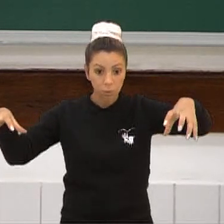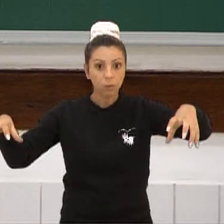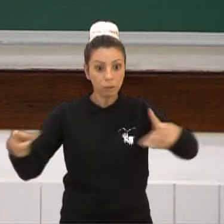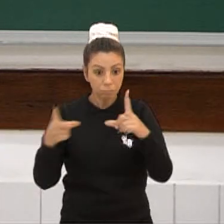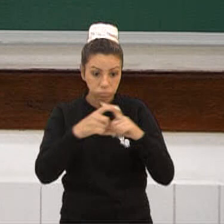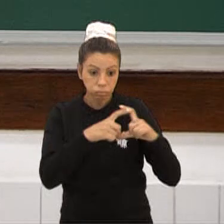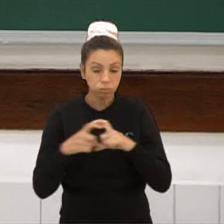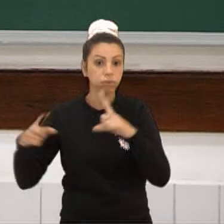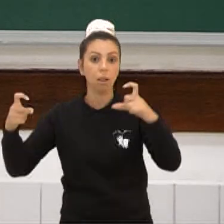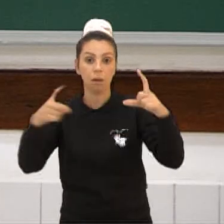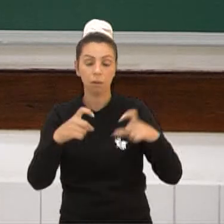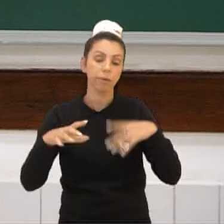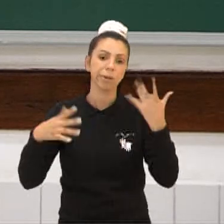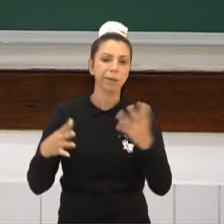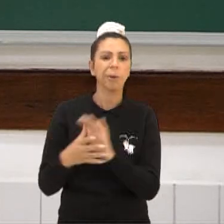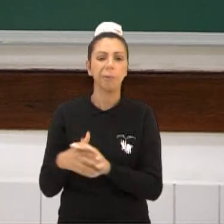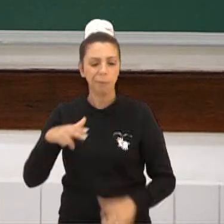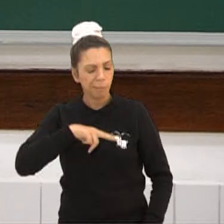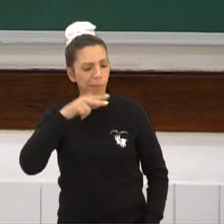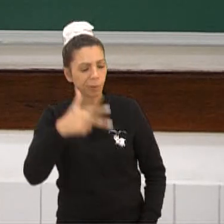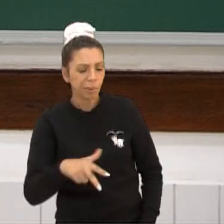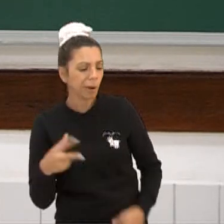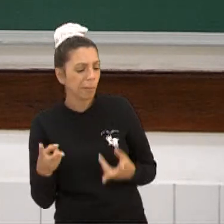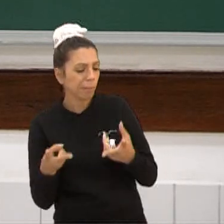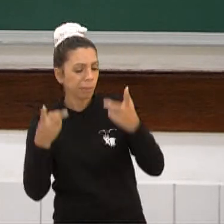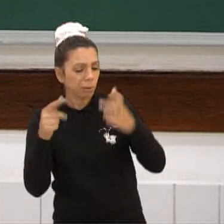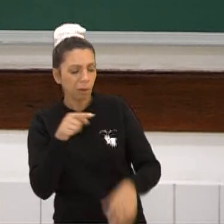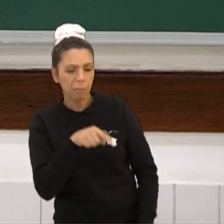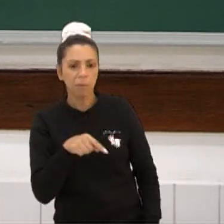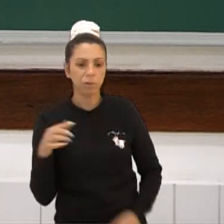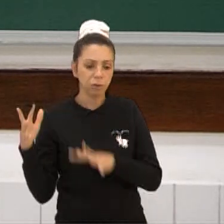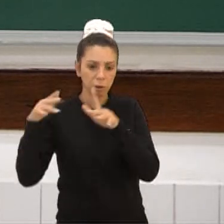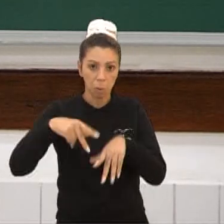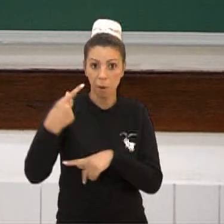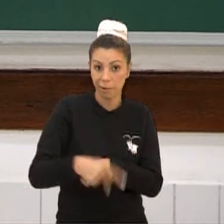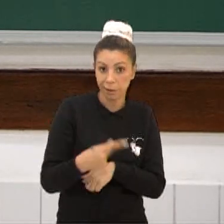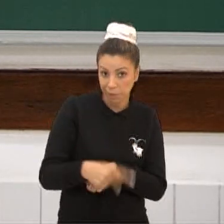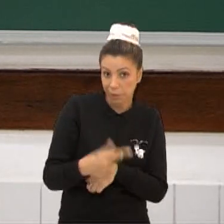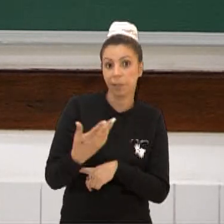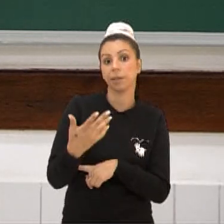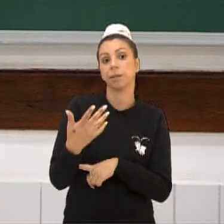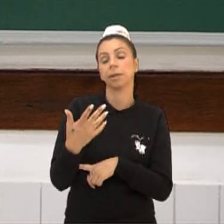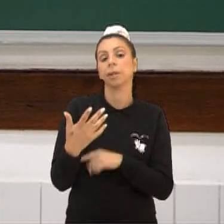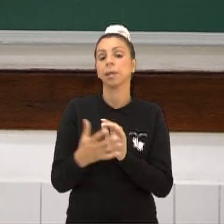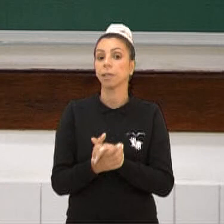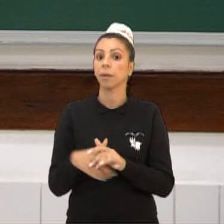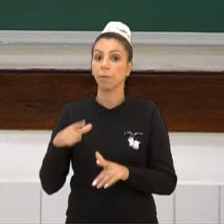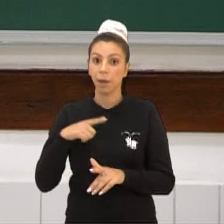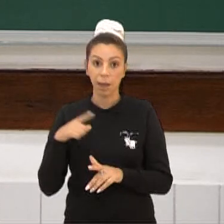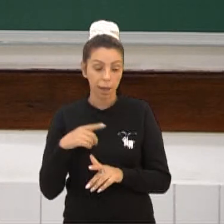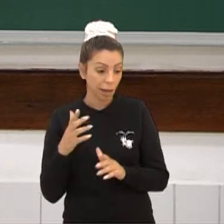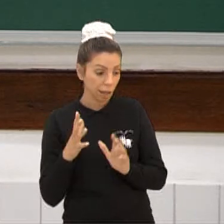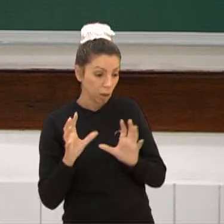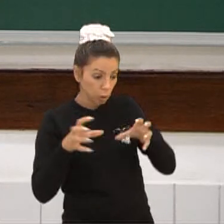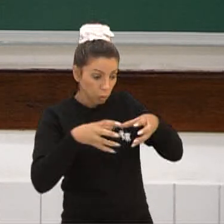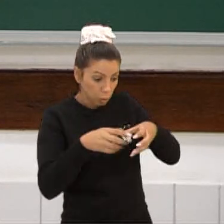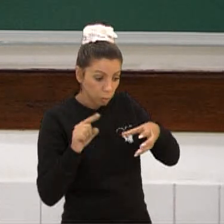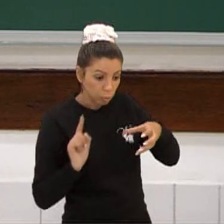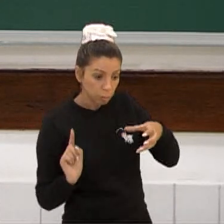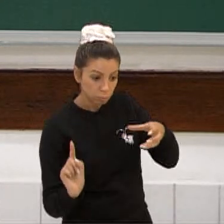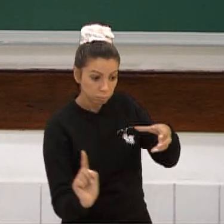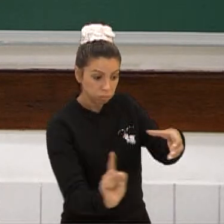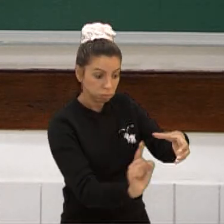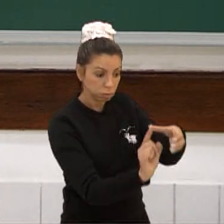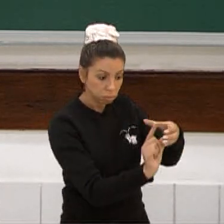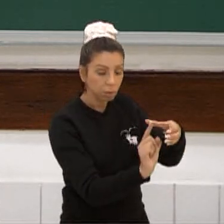chegou e viu essa organização, o eles acharam? É melhor a gente se aliar com os tupis que nos receberam primeiramente e prometer para eles